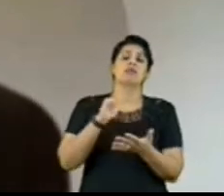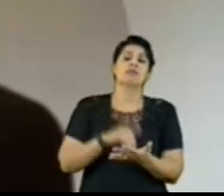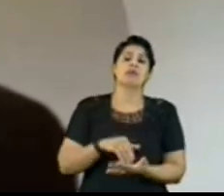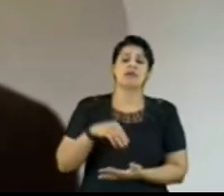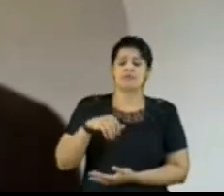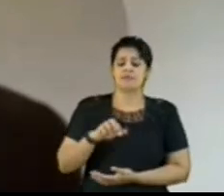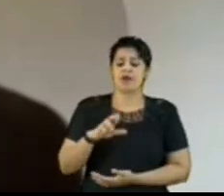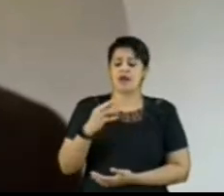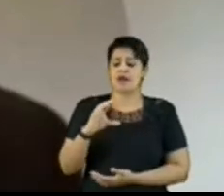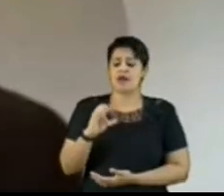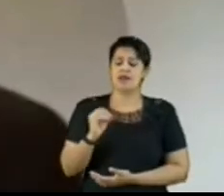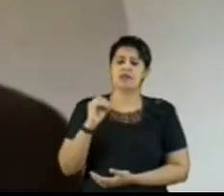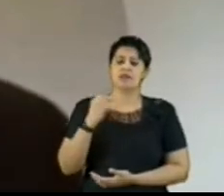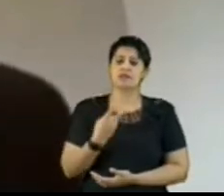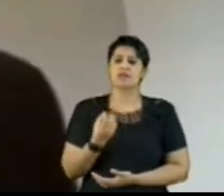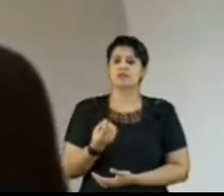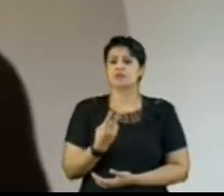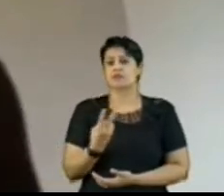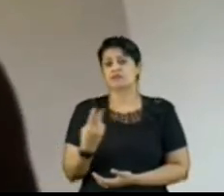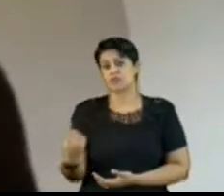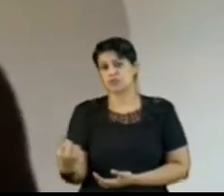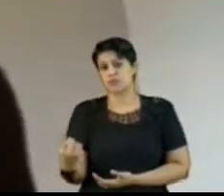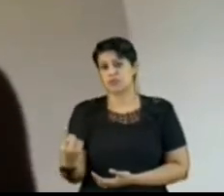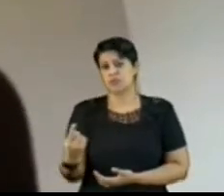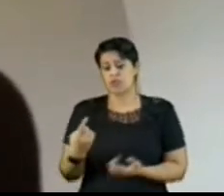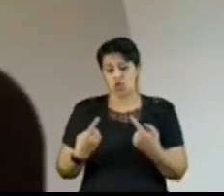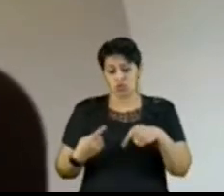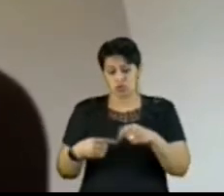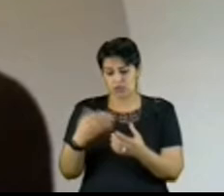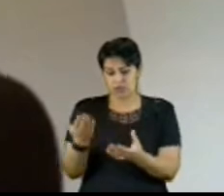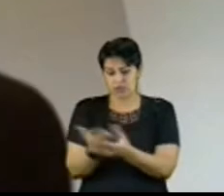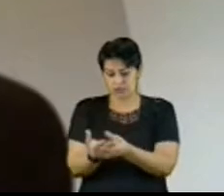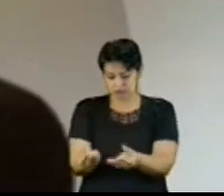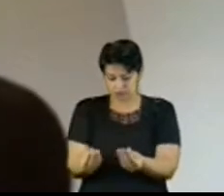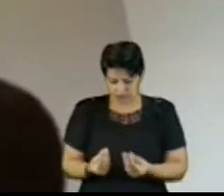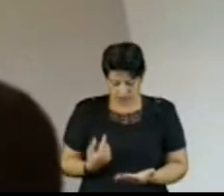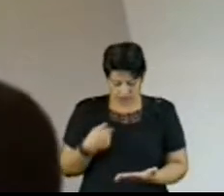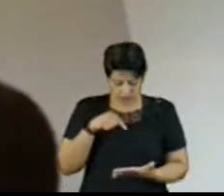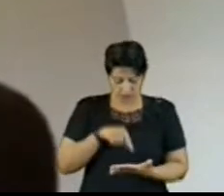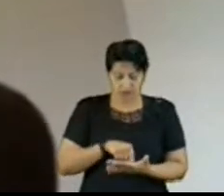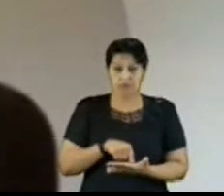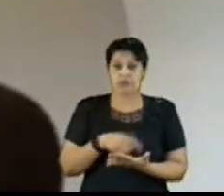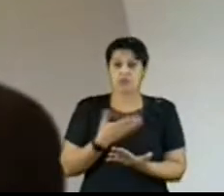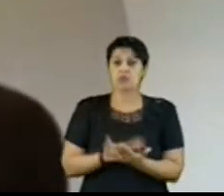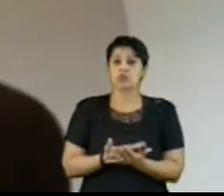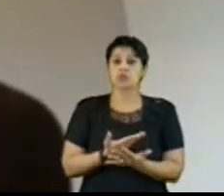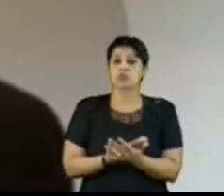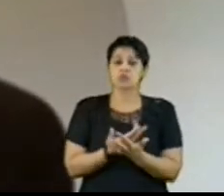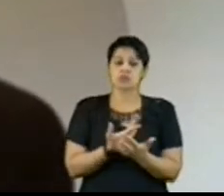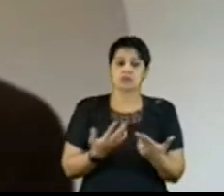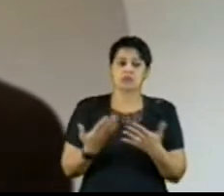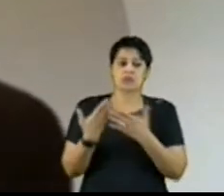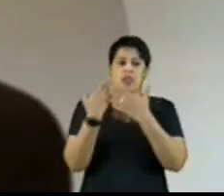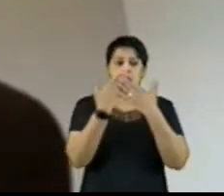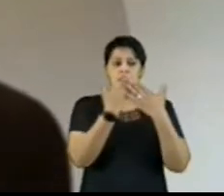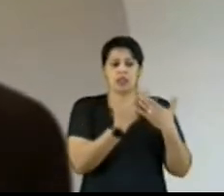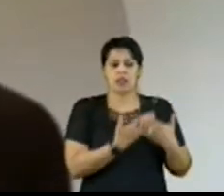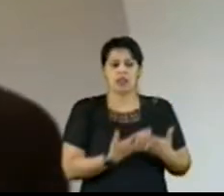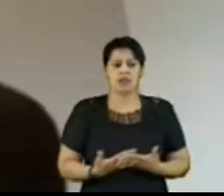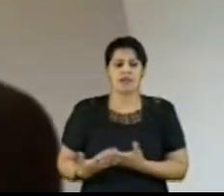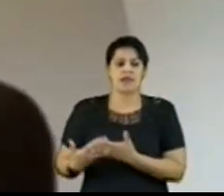para que esse tribunal recebesse, enfim, os estudos técnicos da licitação,